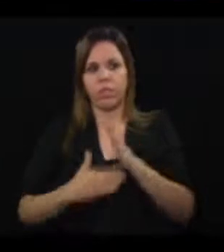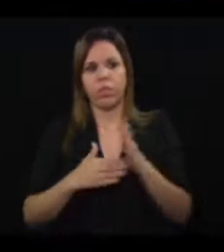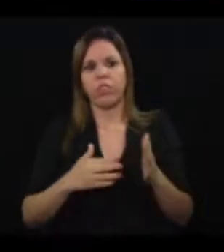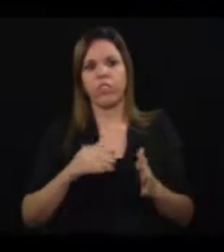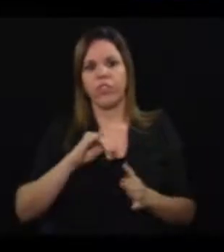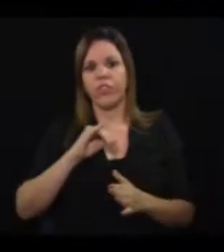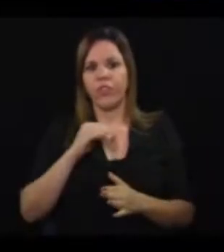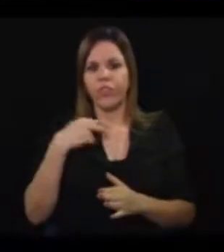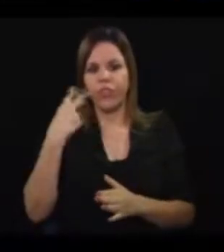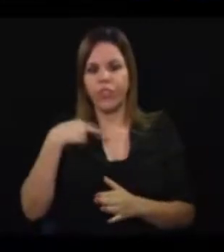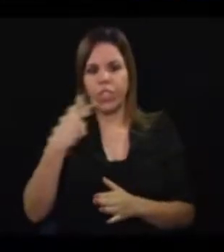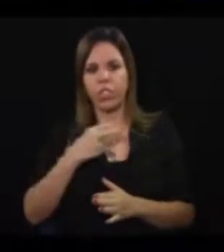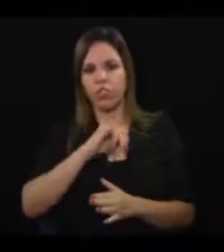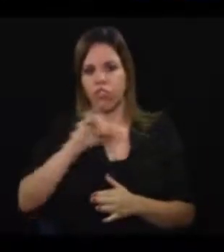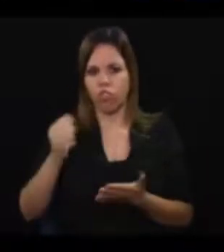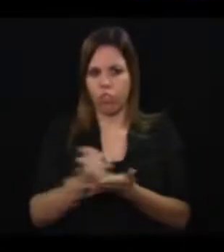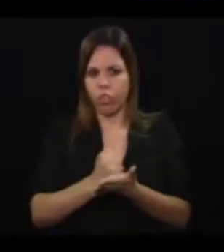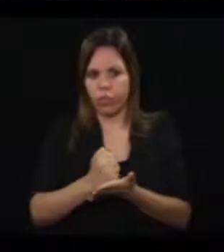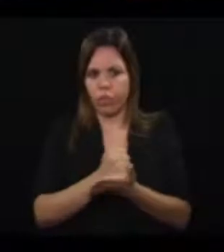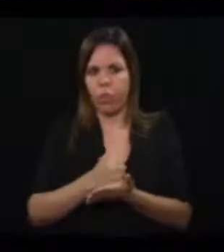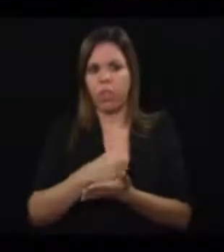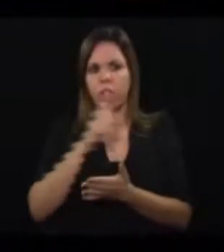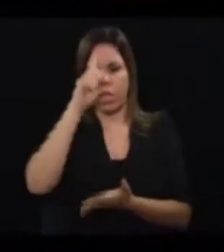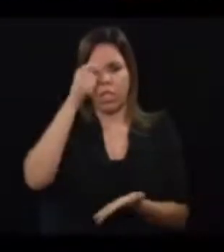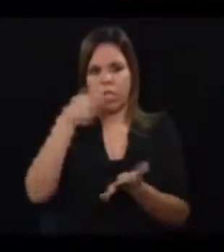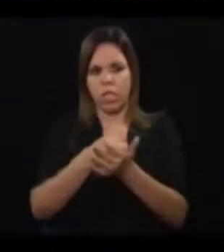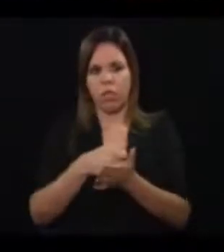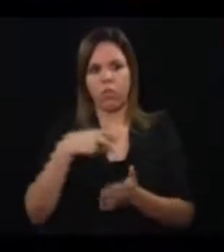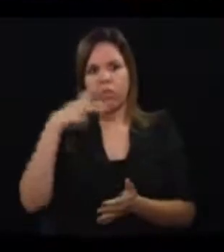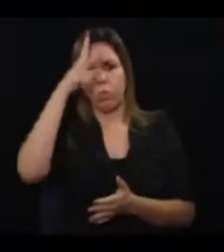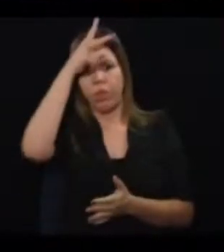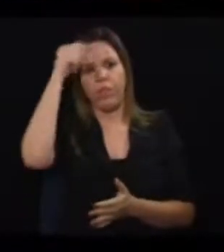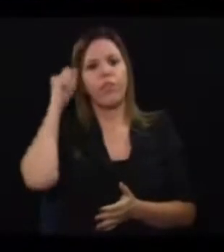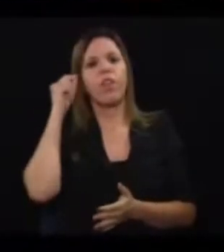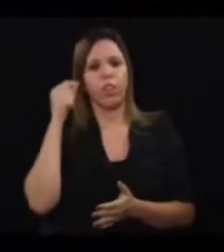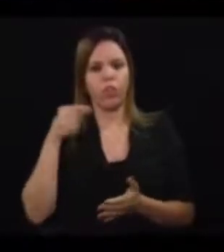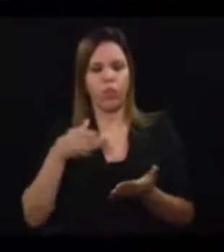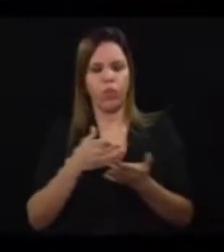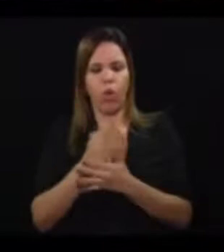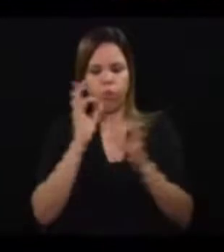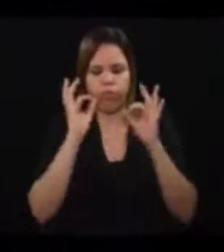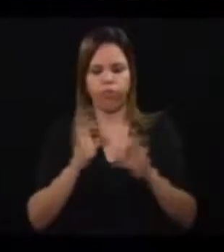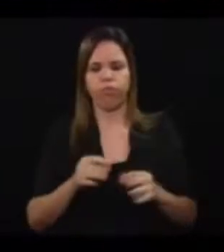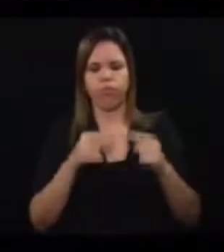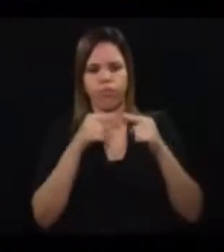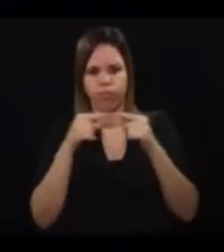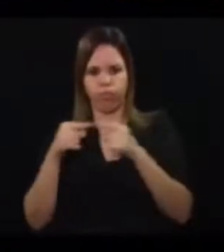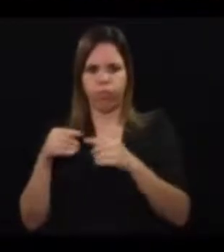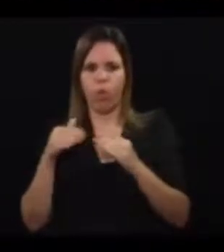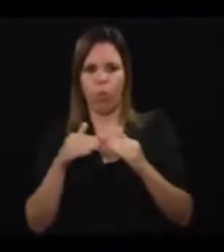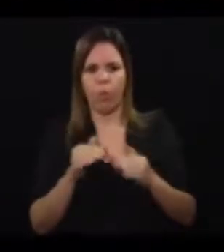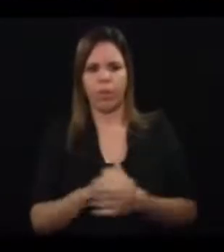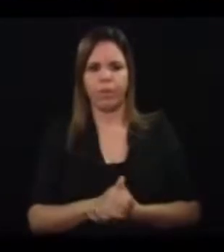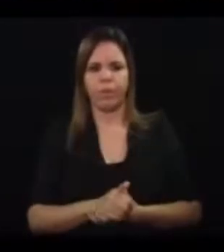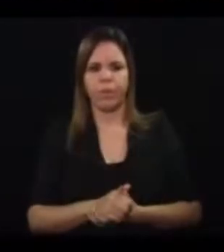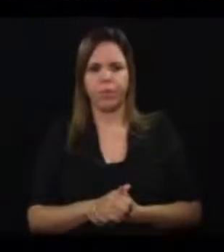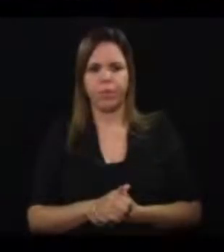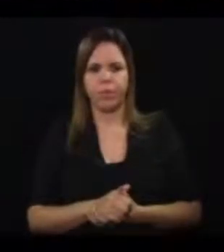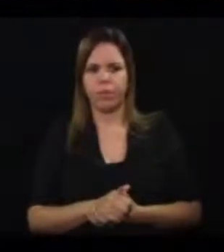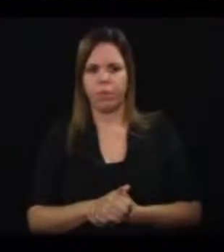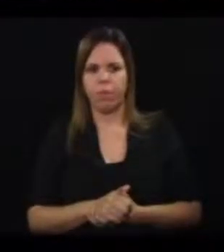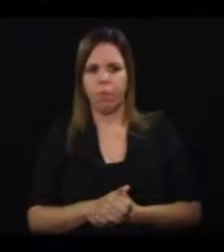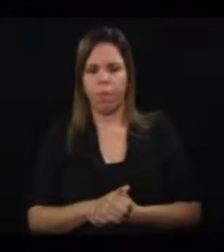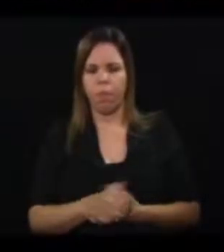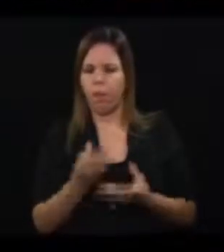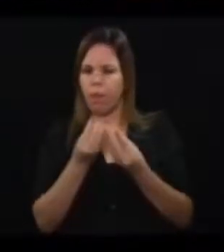disse que a decisão do prefeito foi correta. O projeto lá na Câmara Municipal de Campinas, o trâmite dele é muito moroso.